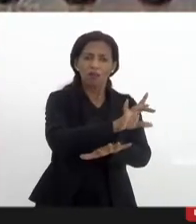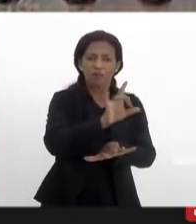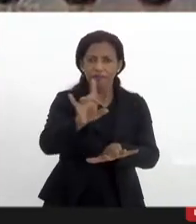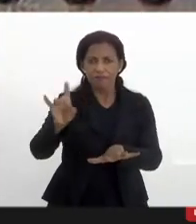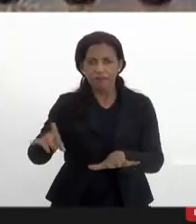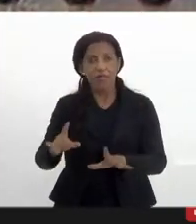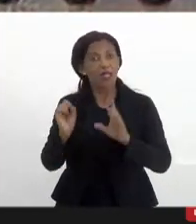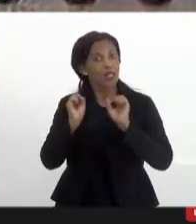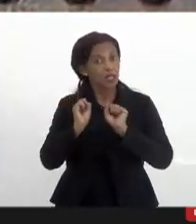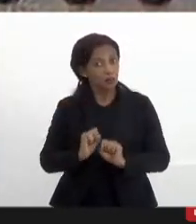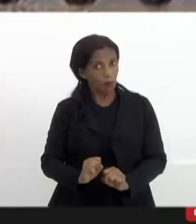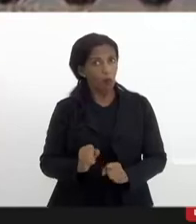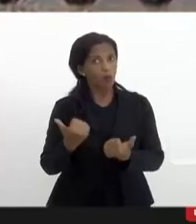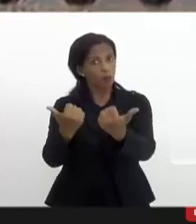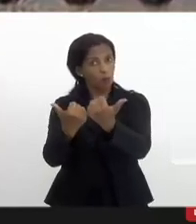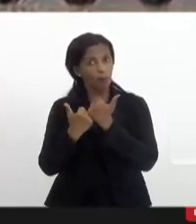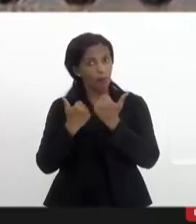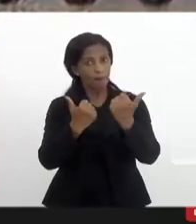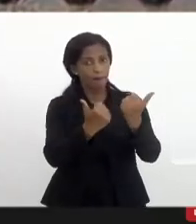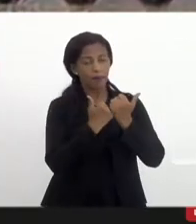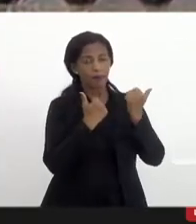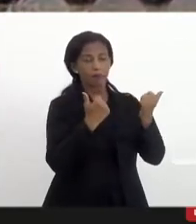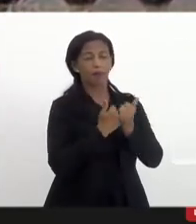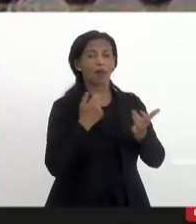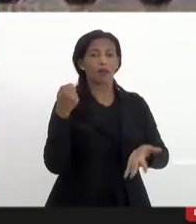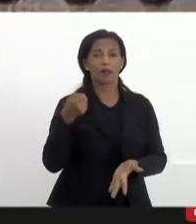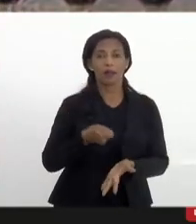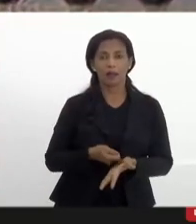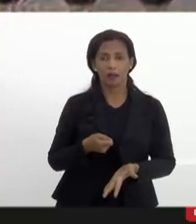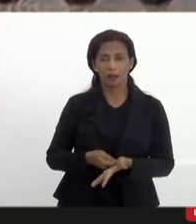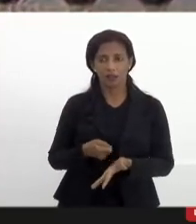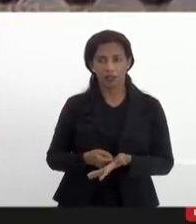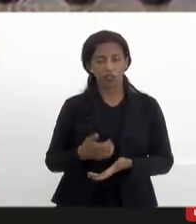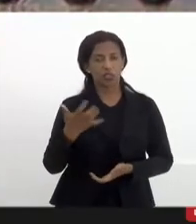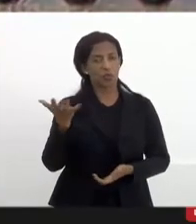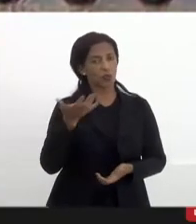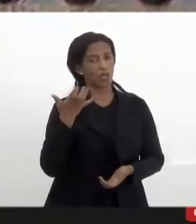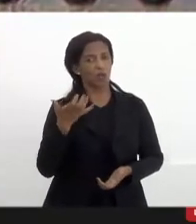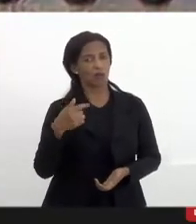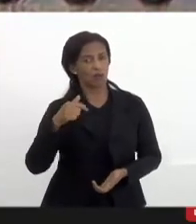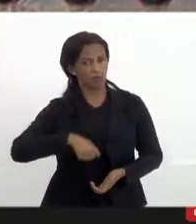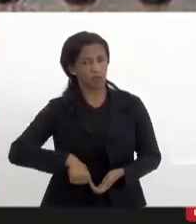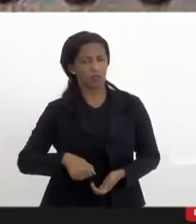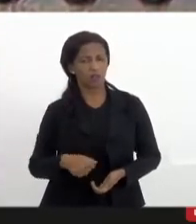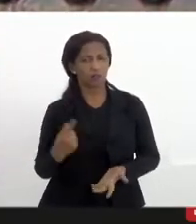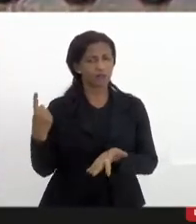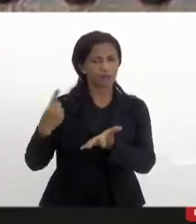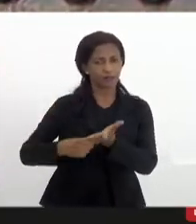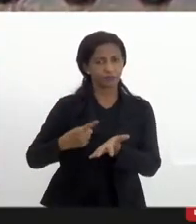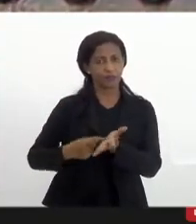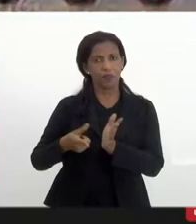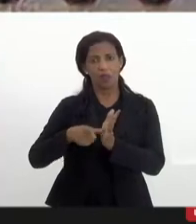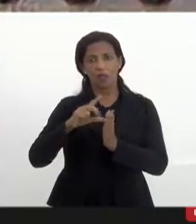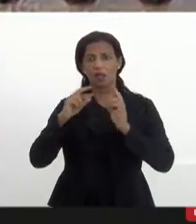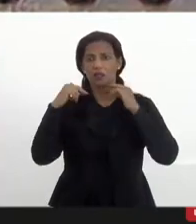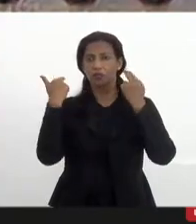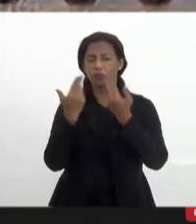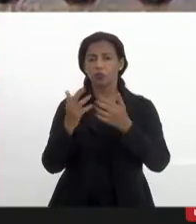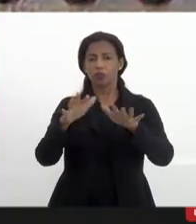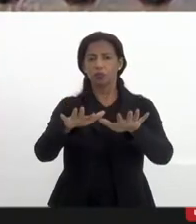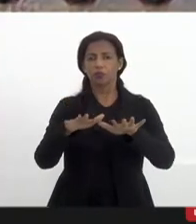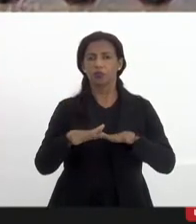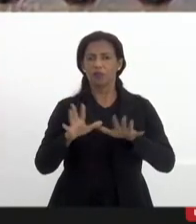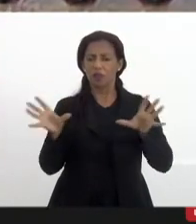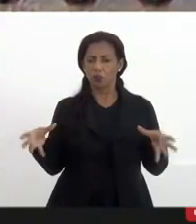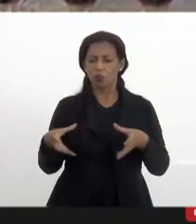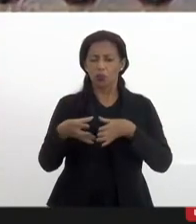podem nos auxiliar muito e tentar garantir eu quero aqui propor antes das audiências que a gente faça